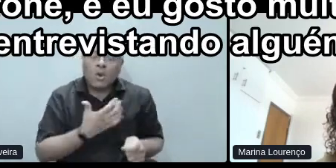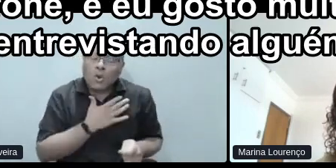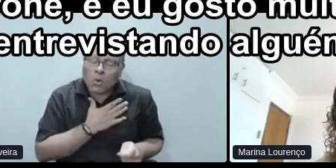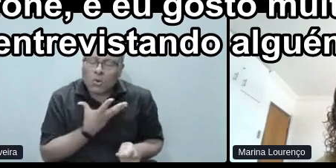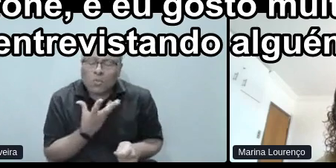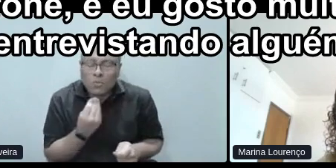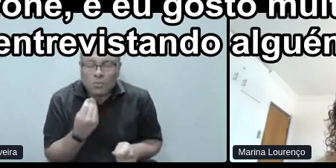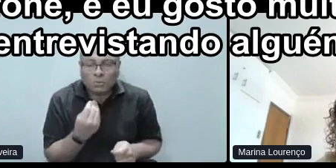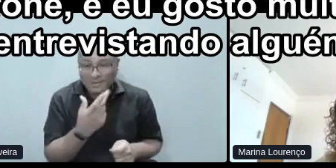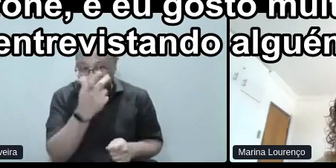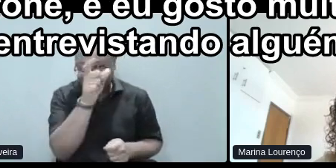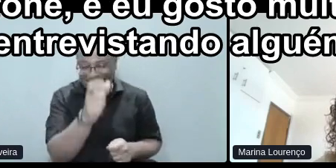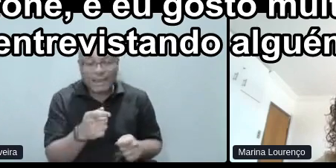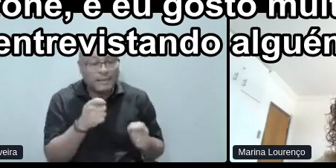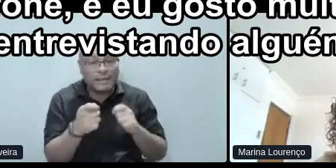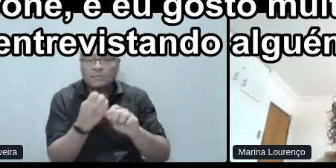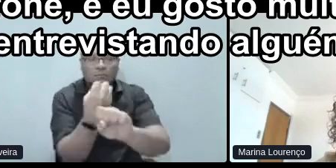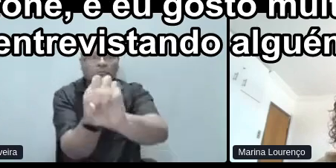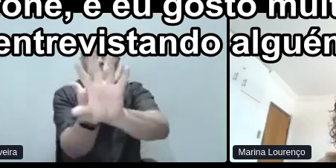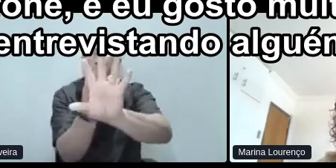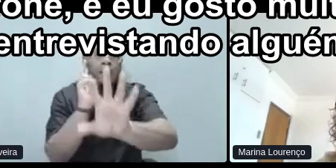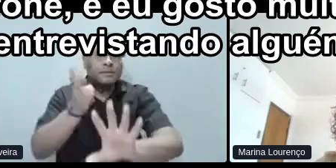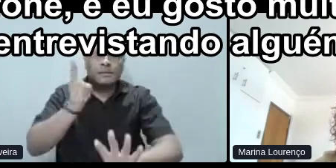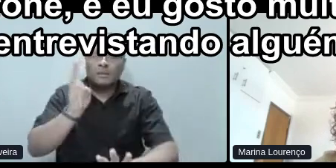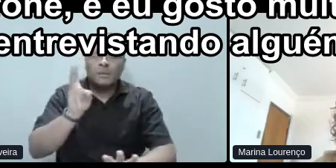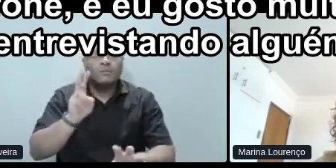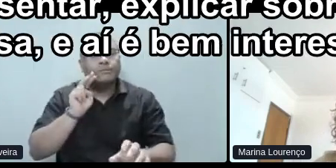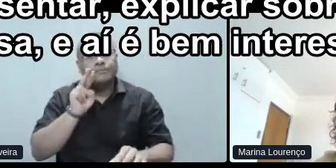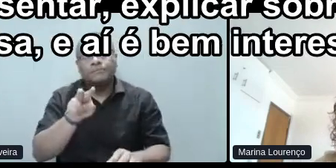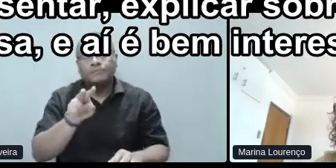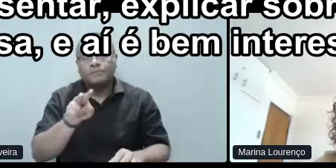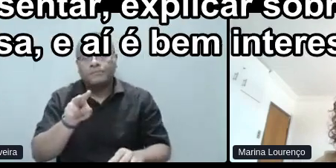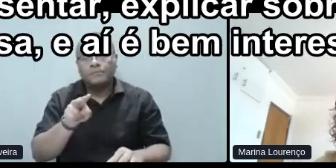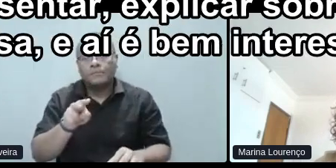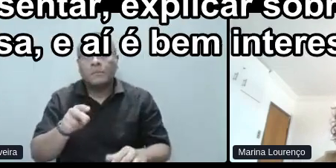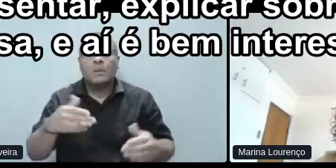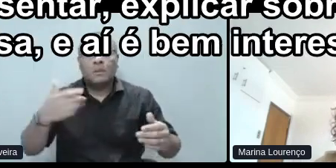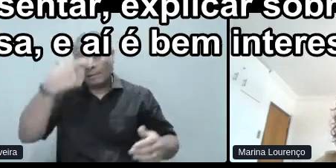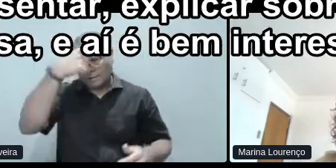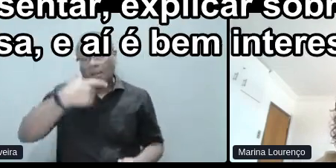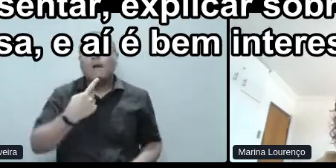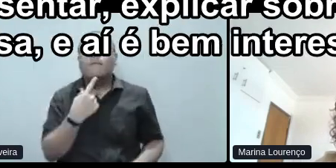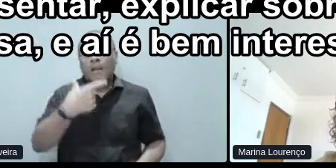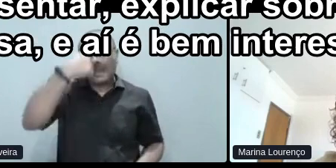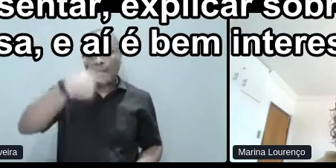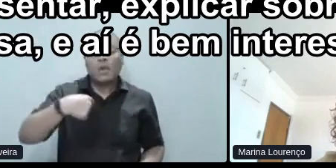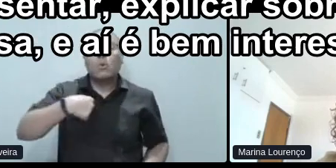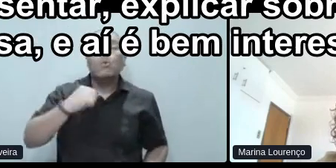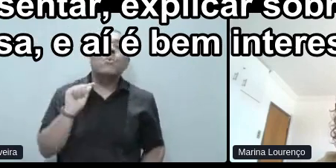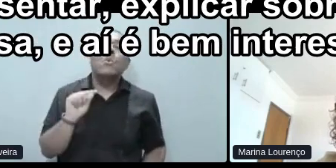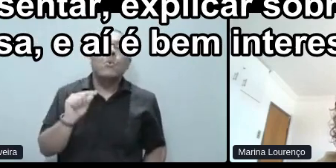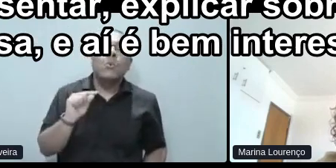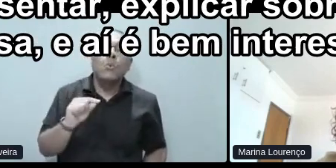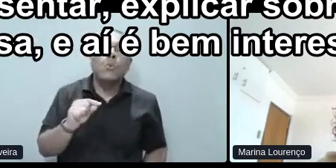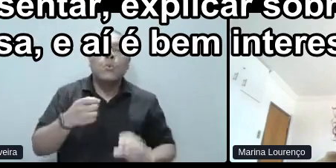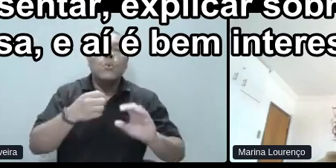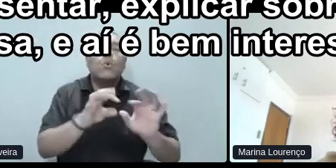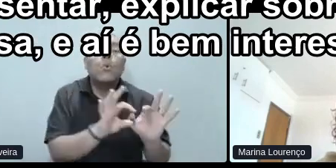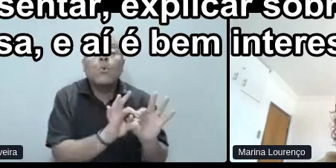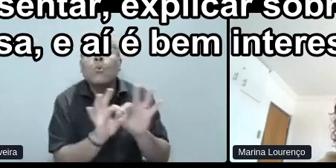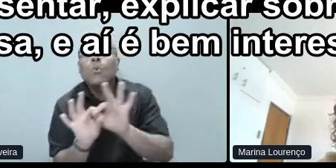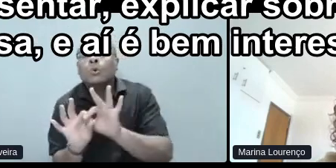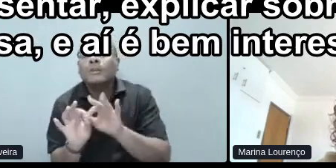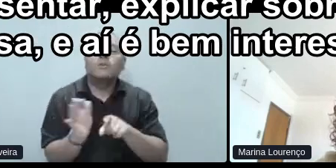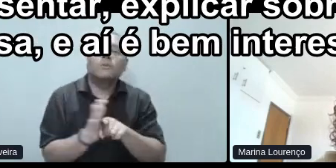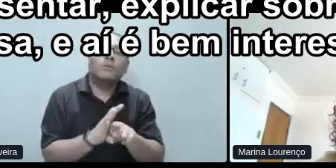alguém, ligar a câmera, me apresentar, explicar sobre o contexto da